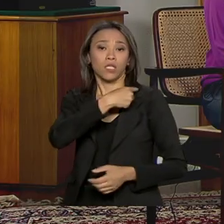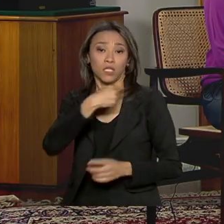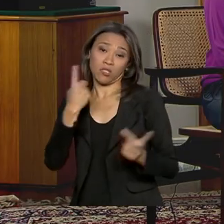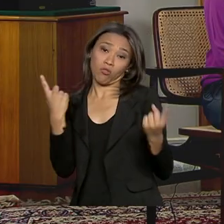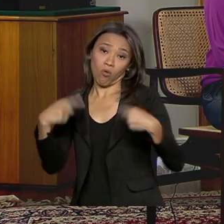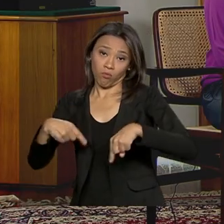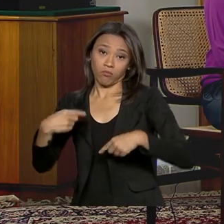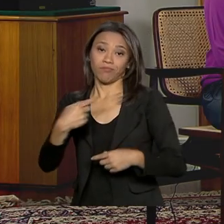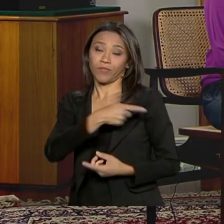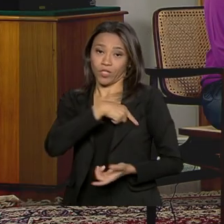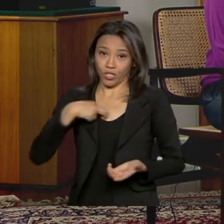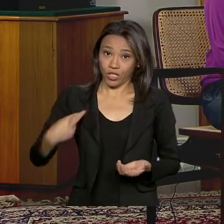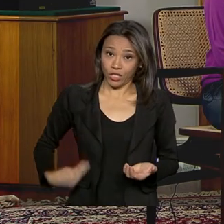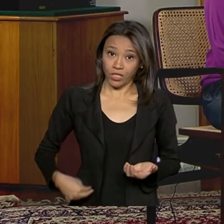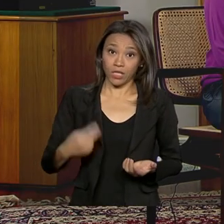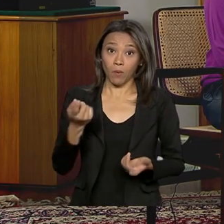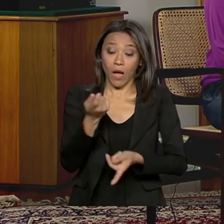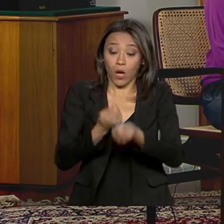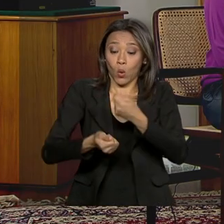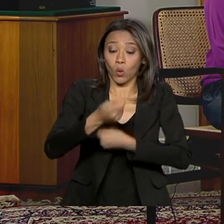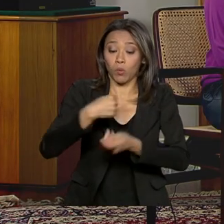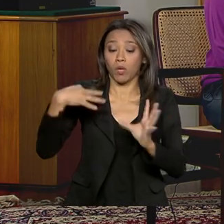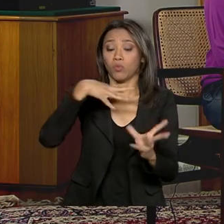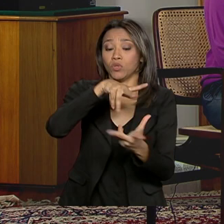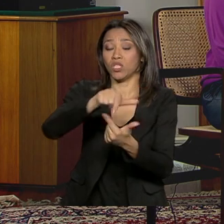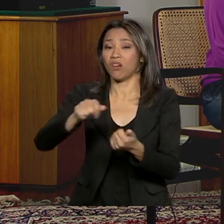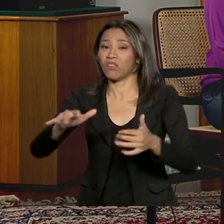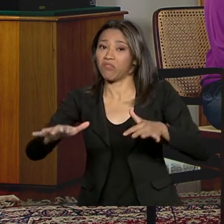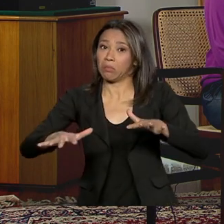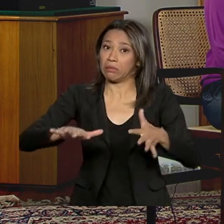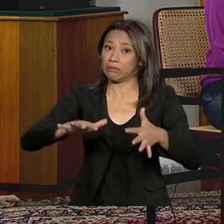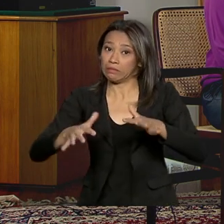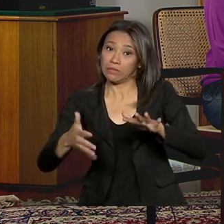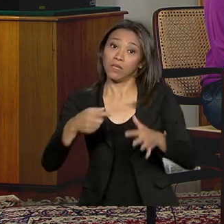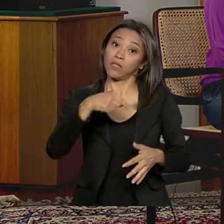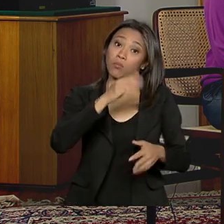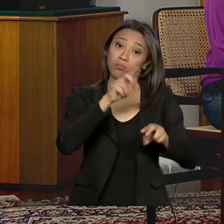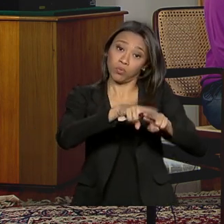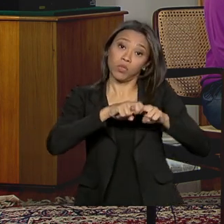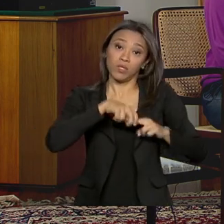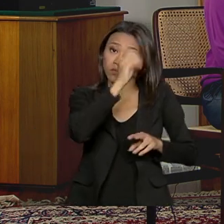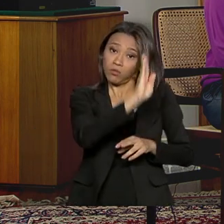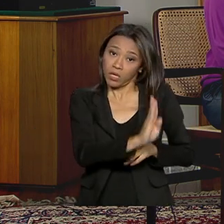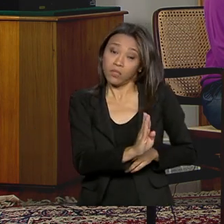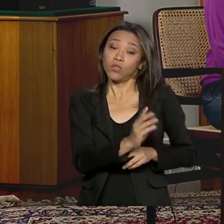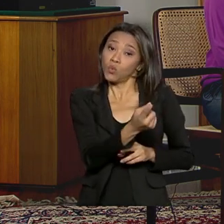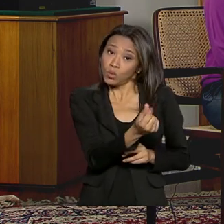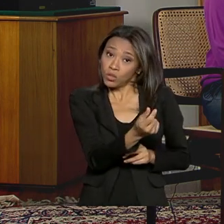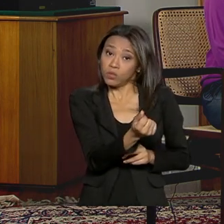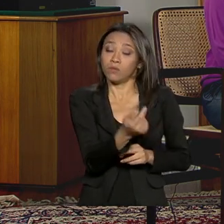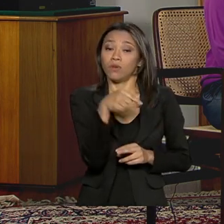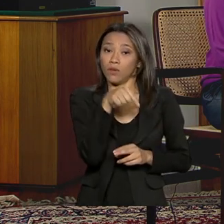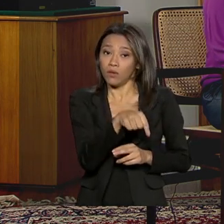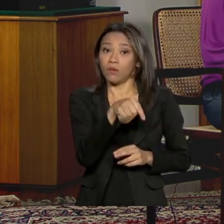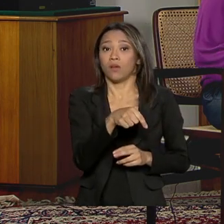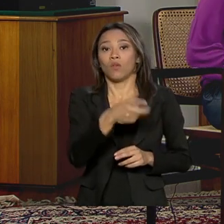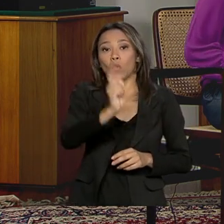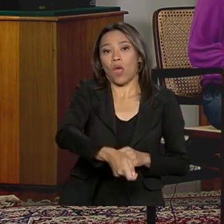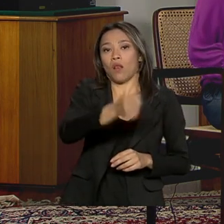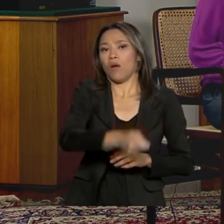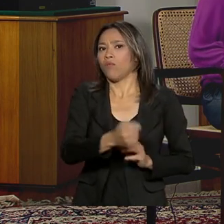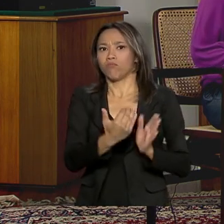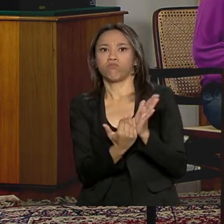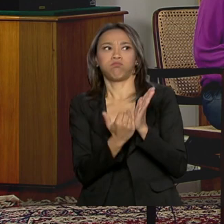estava balançada e o lucro da sessão onerosa não foi o que se esperava. Mas, de qualquer maneira, foi um lucro considerável. Tanto é que conseguiu